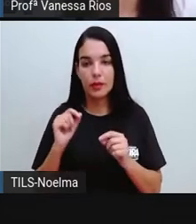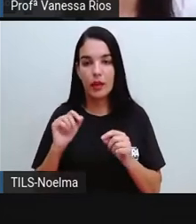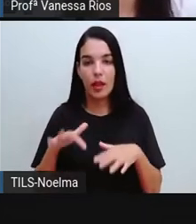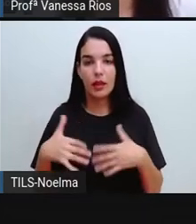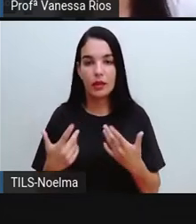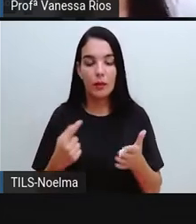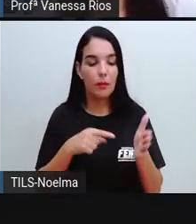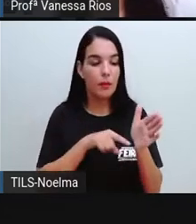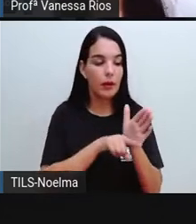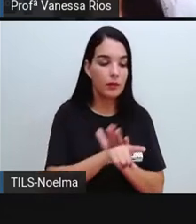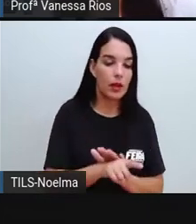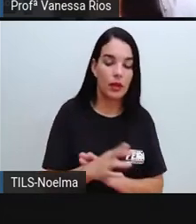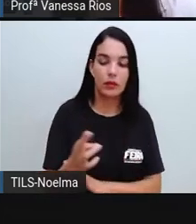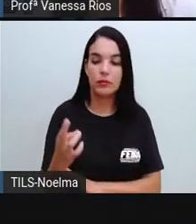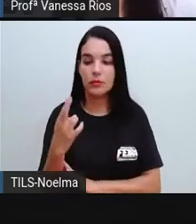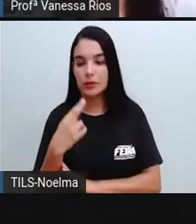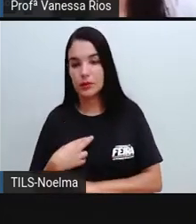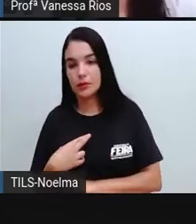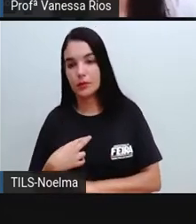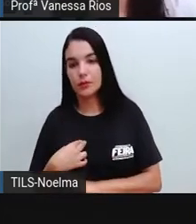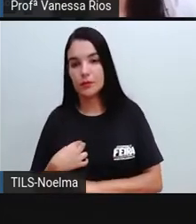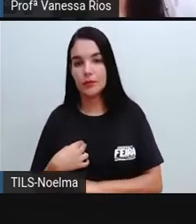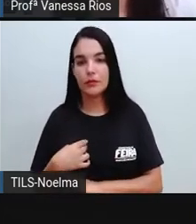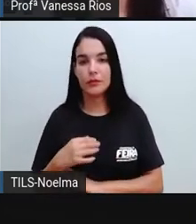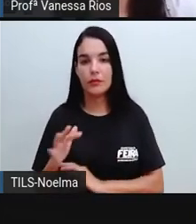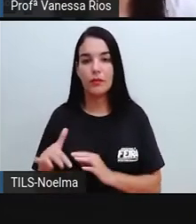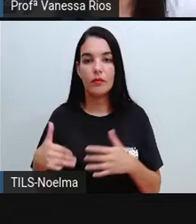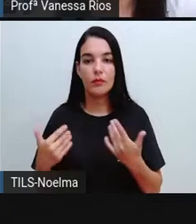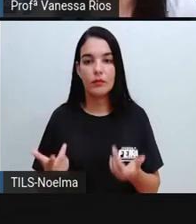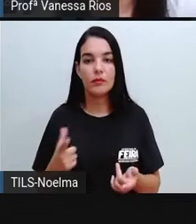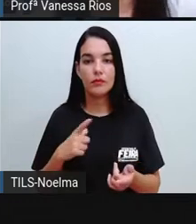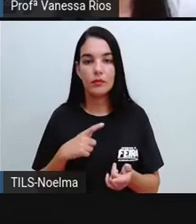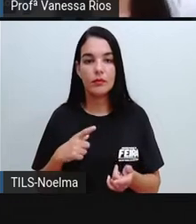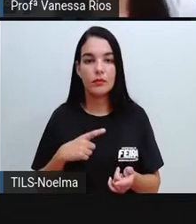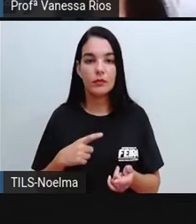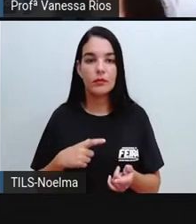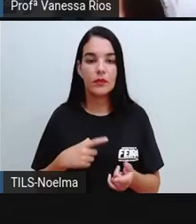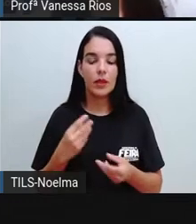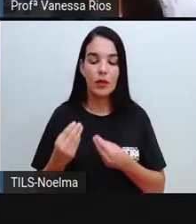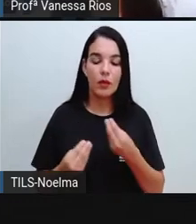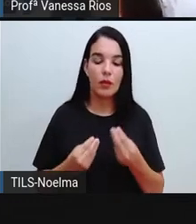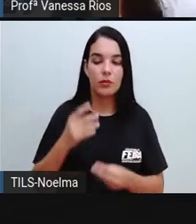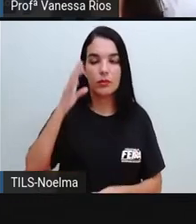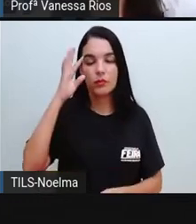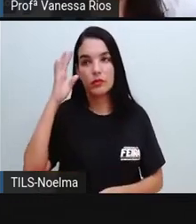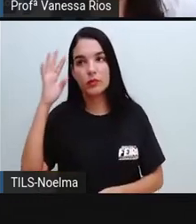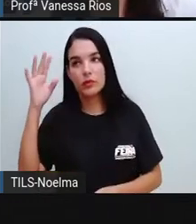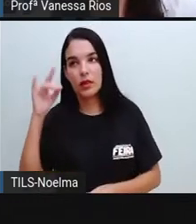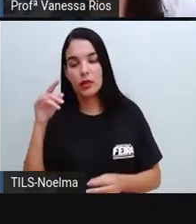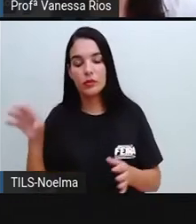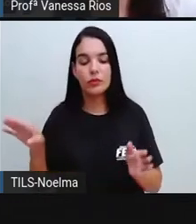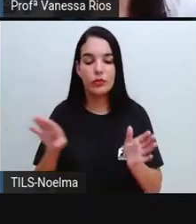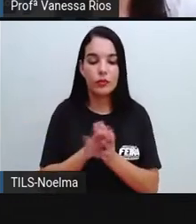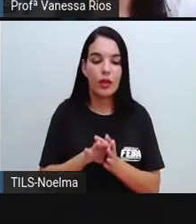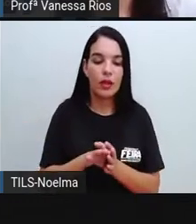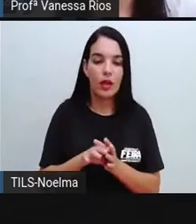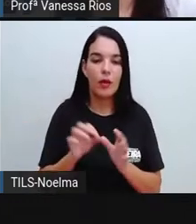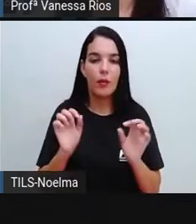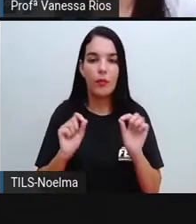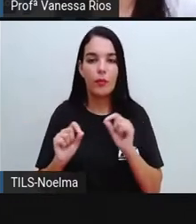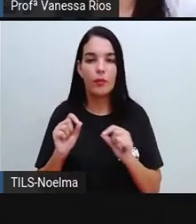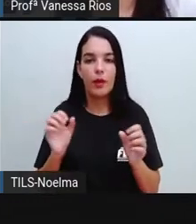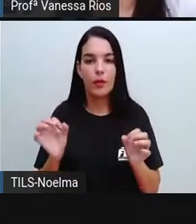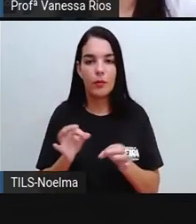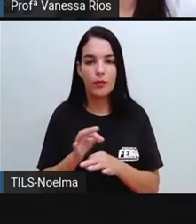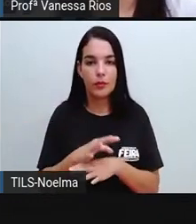foi perguntado e respondido, a qual situação ou a qual ideia se chega para concluir